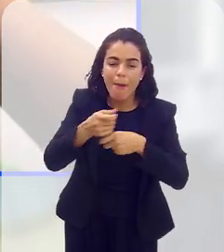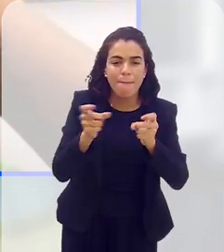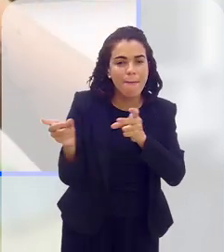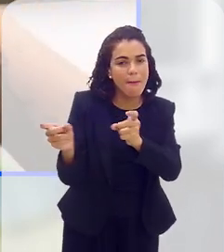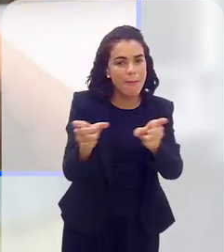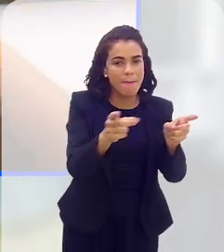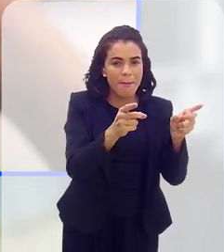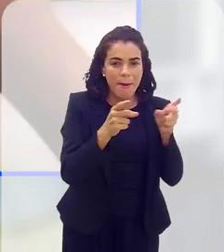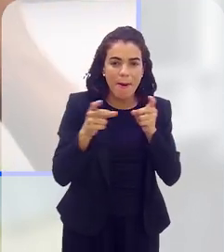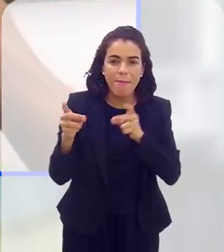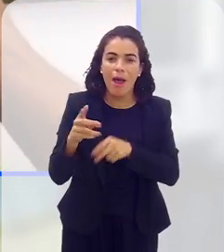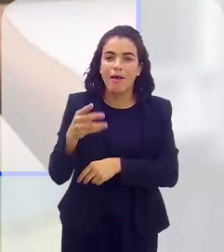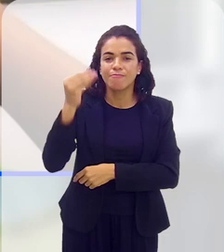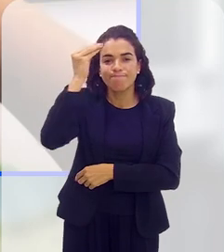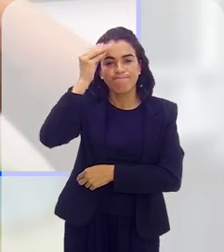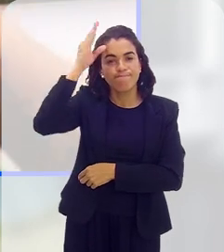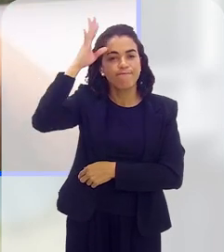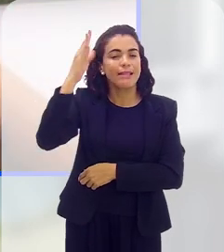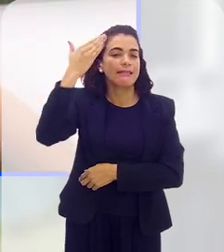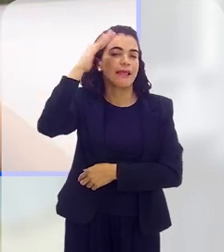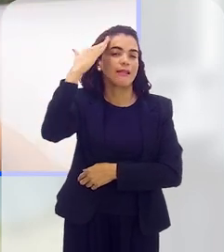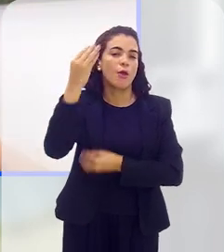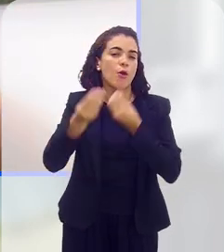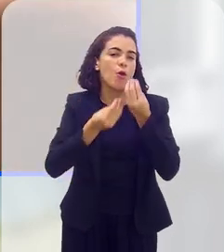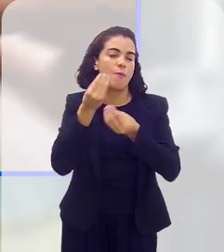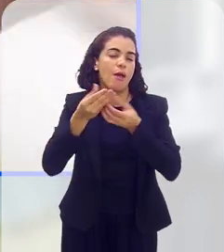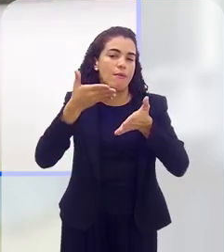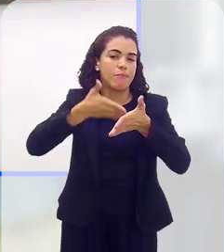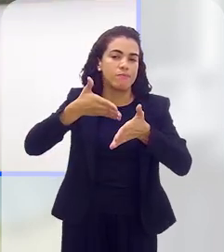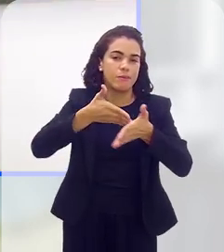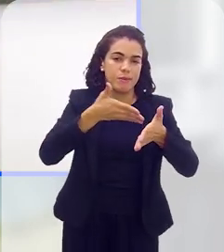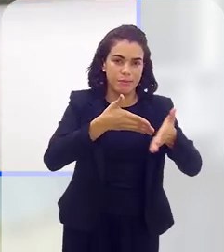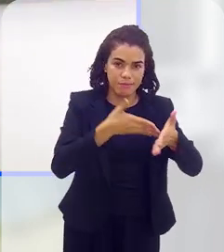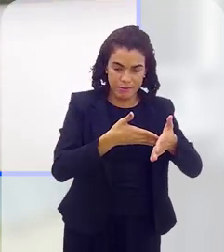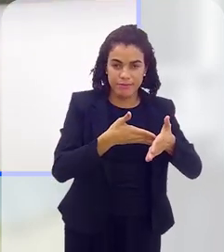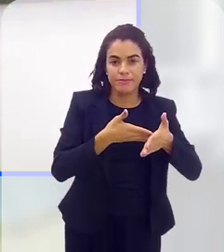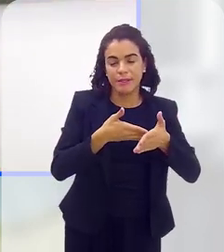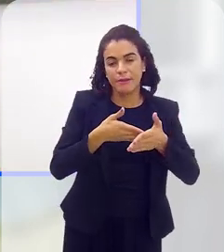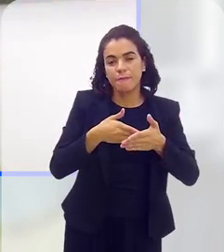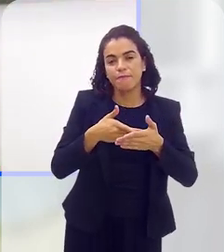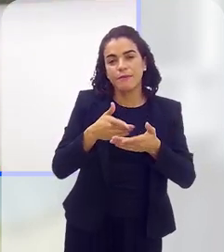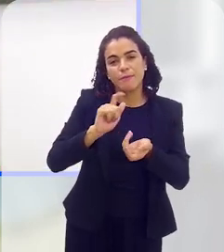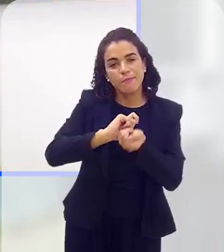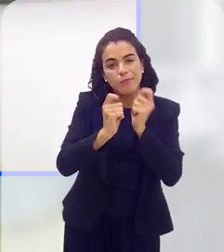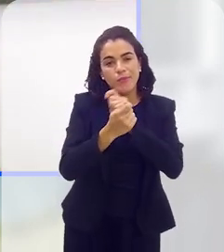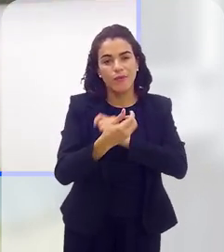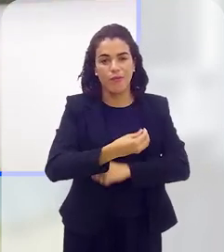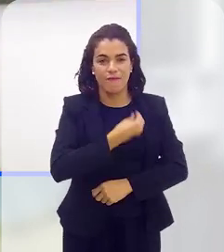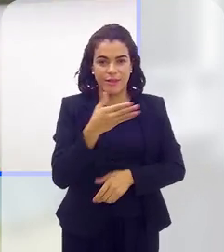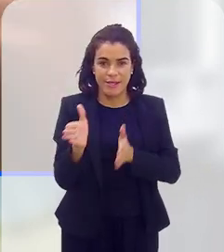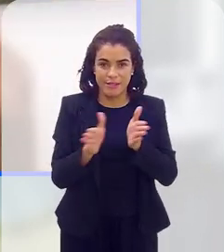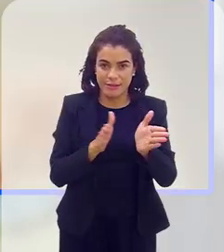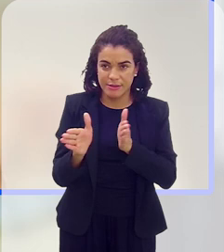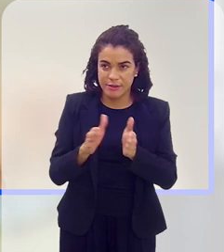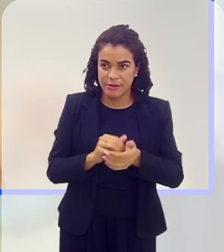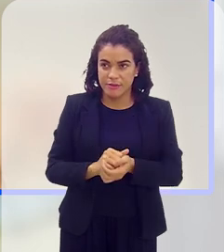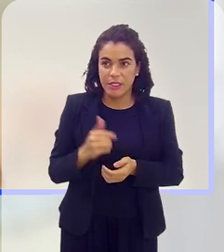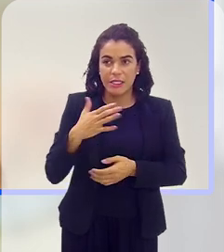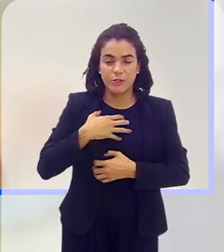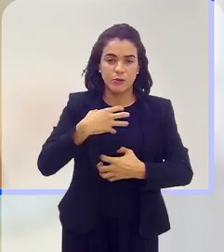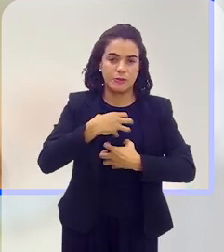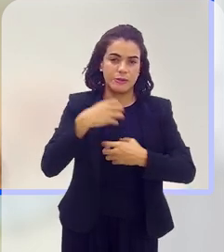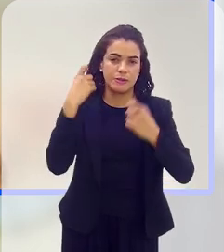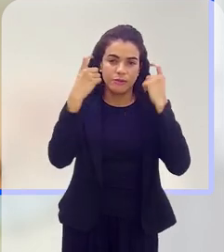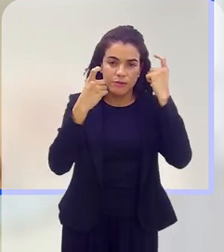saibam como que é as dificuldades e façam uma... tenha a vida mais acessível para elas, né? Isso me